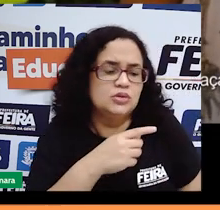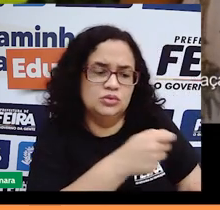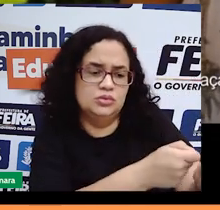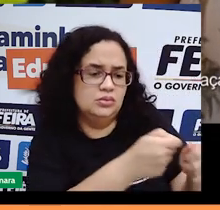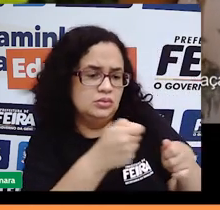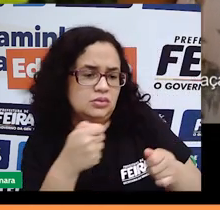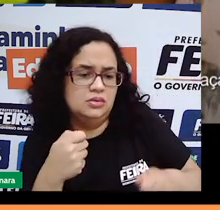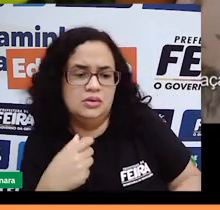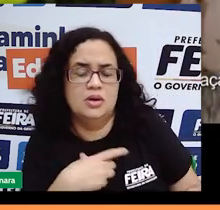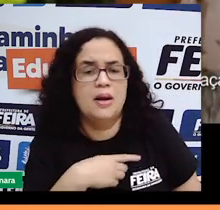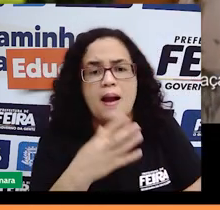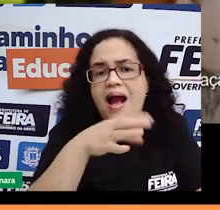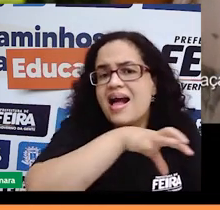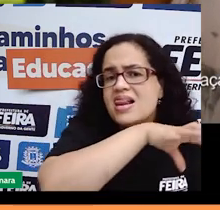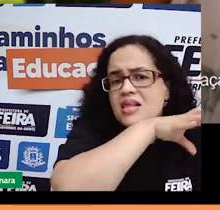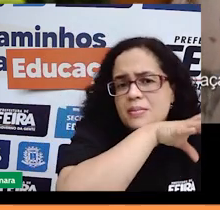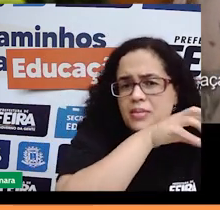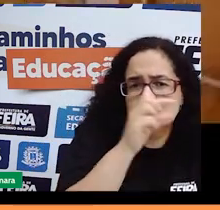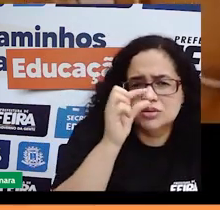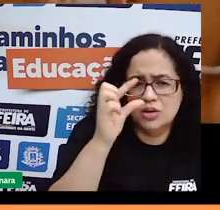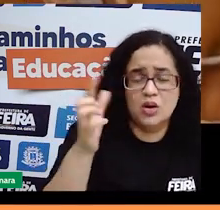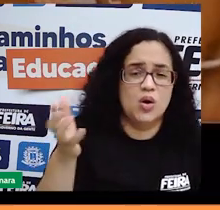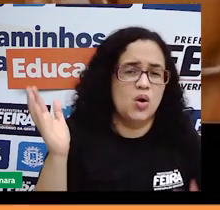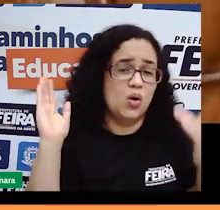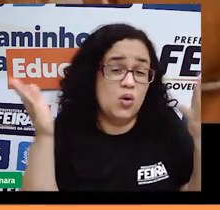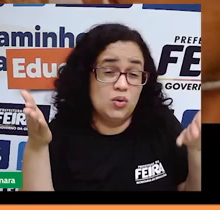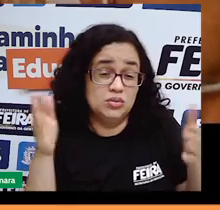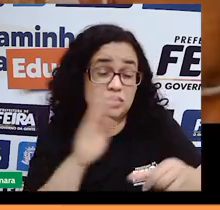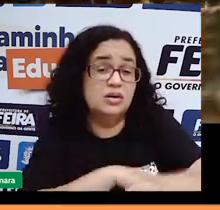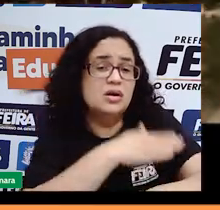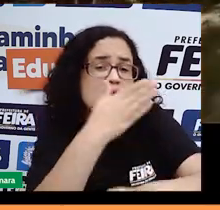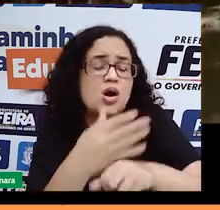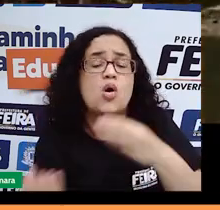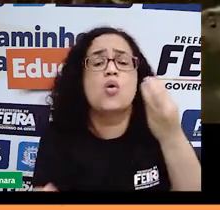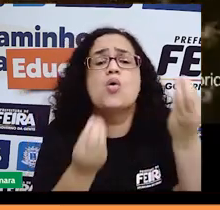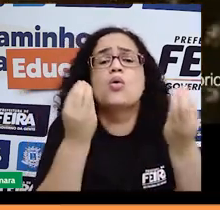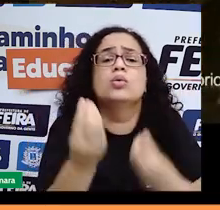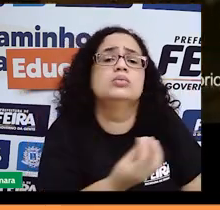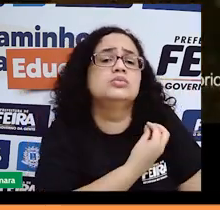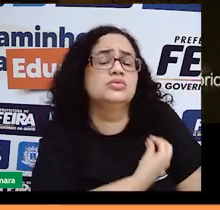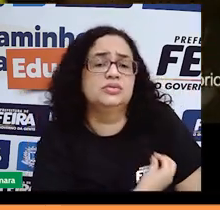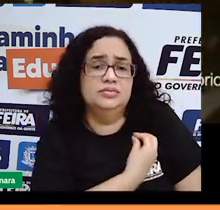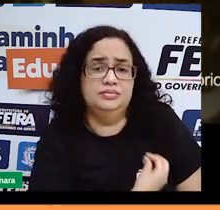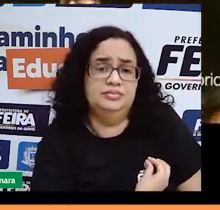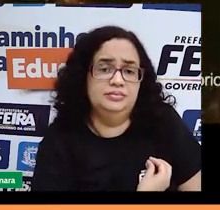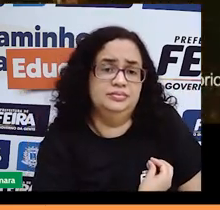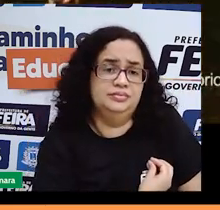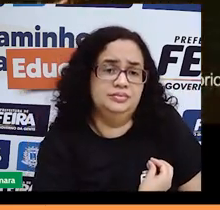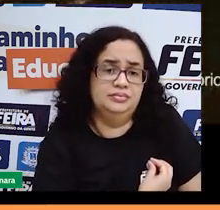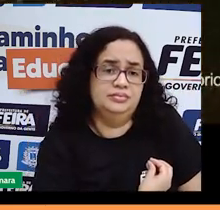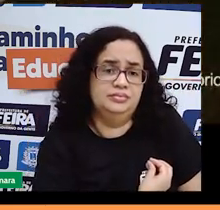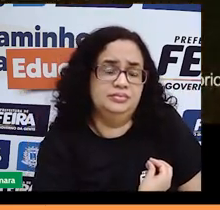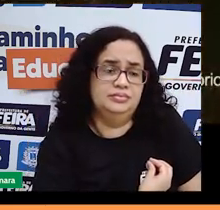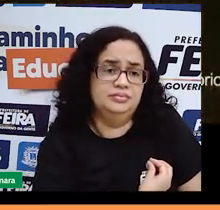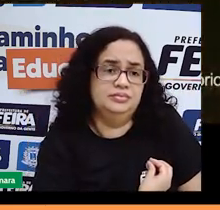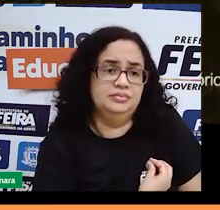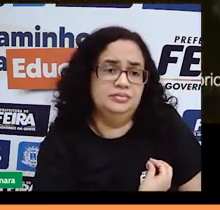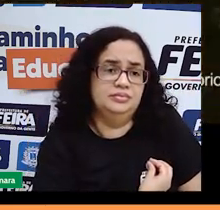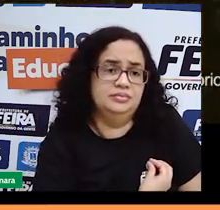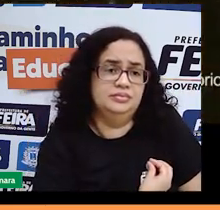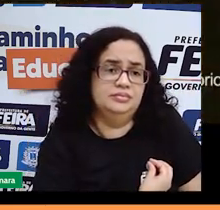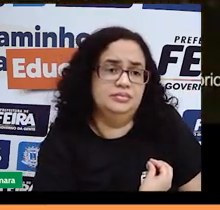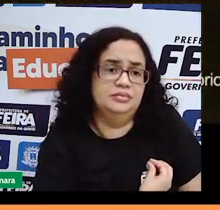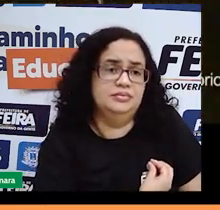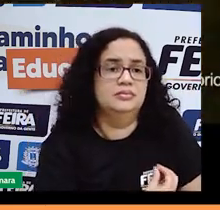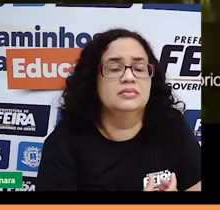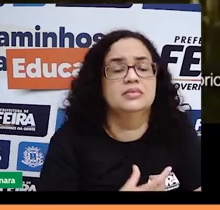animais se a gente caça hoje e amanhã. Como é que eles vão se reproduzir? Esse território aqui sagrado, Atafene, é